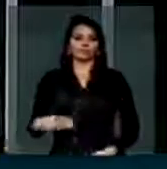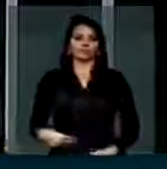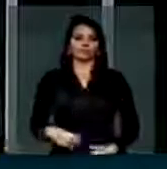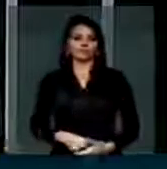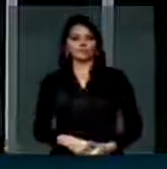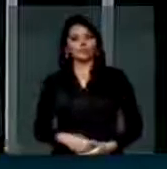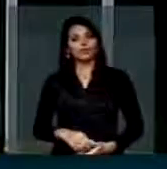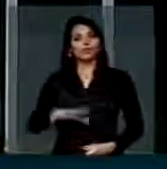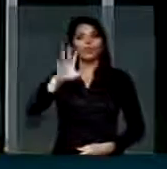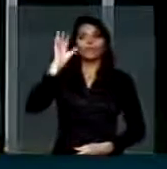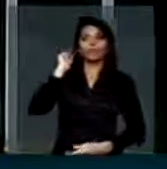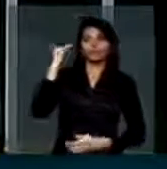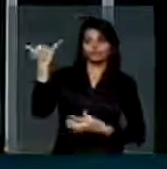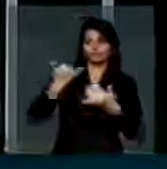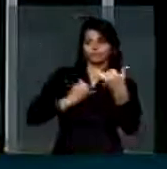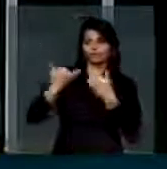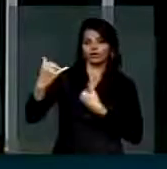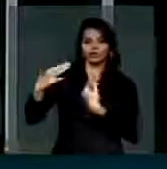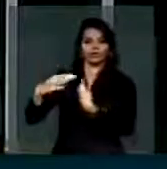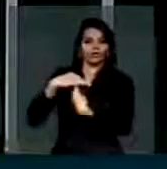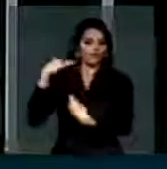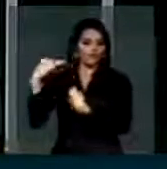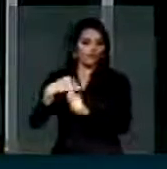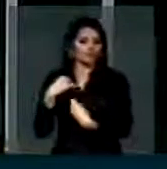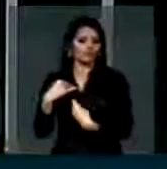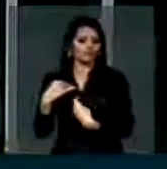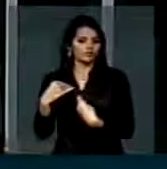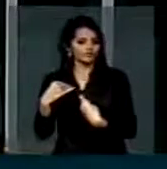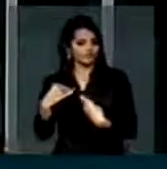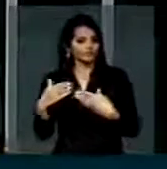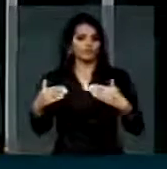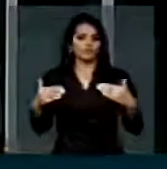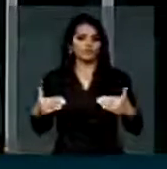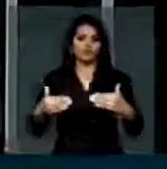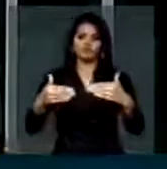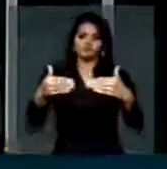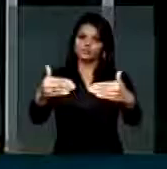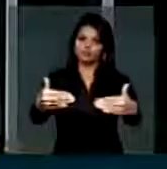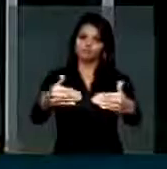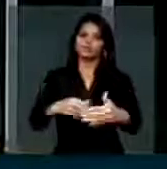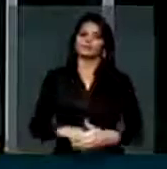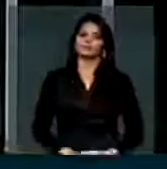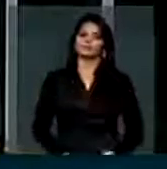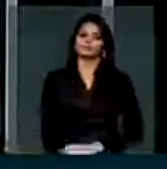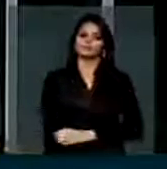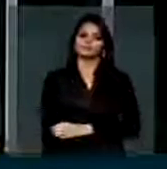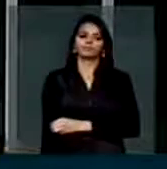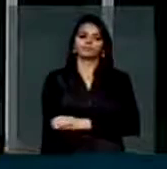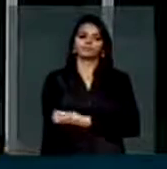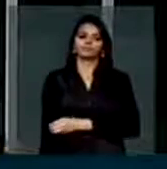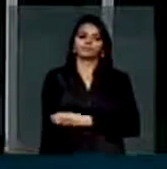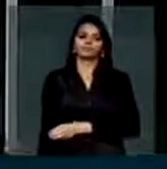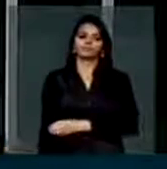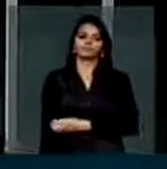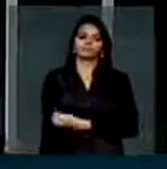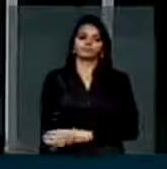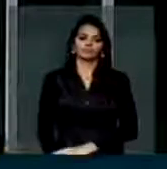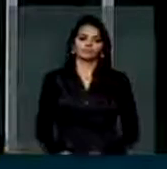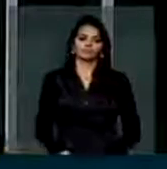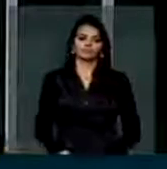ouvindo os ministros, os ministérios, não o ministro, desculpa, os ministérios que...